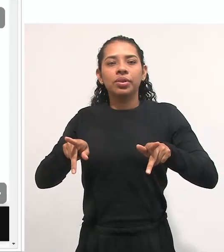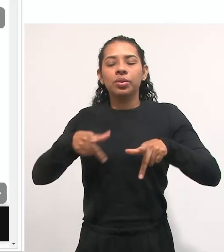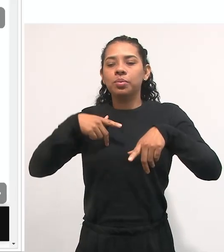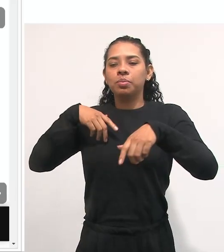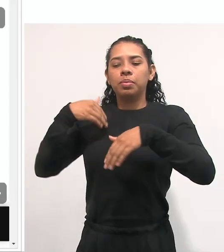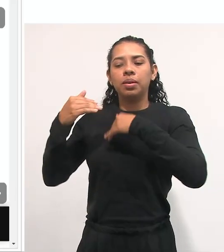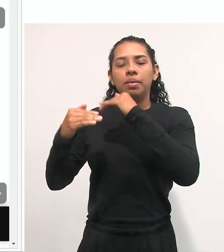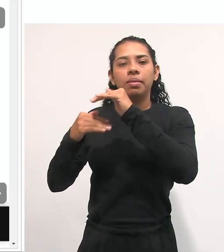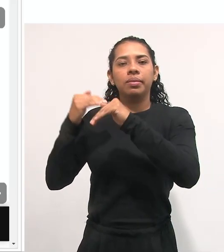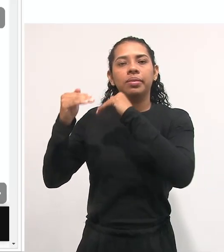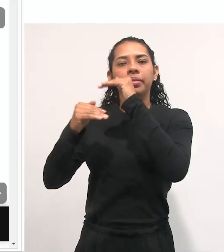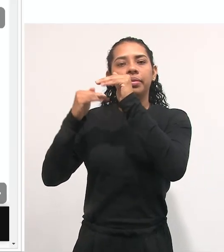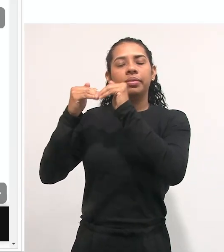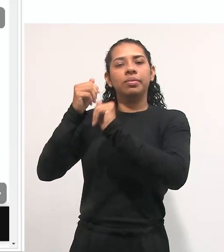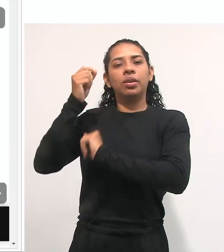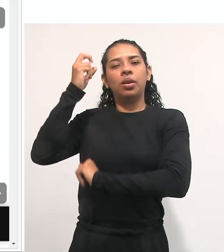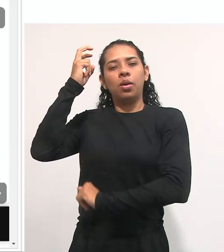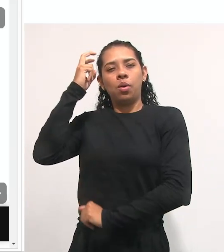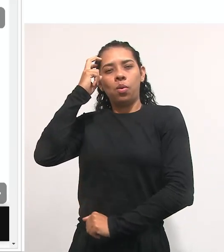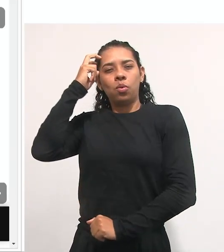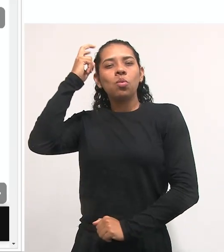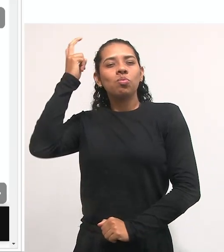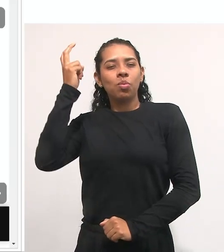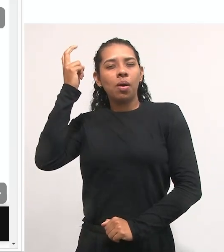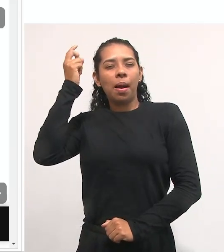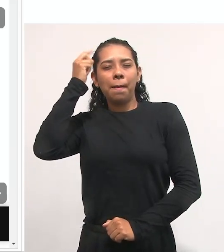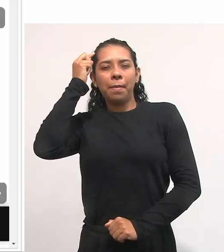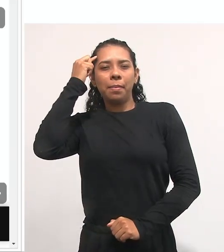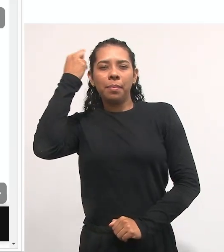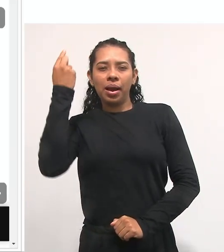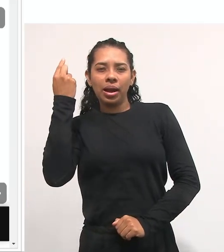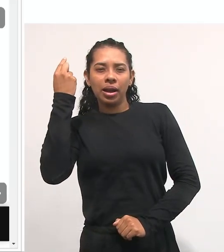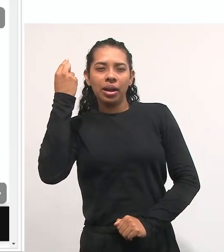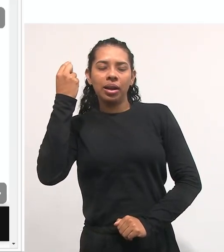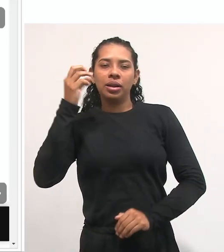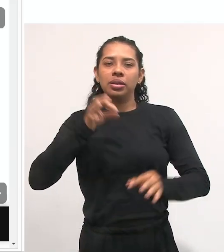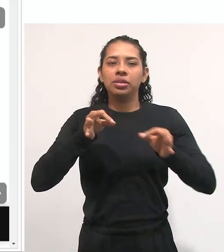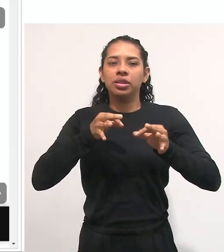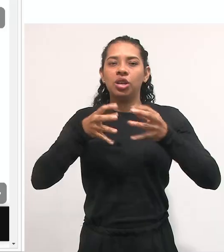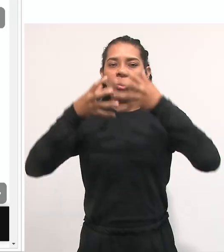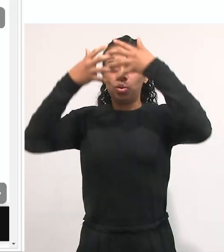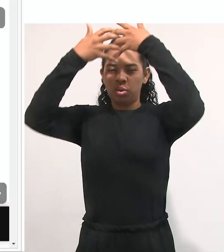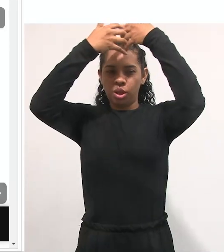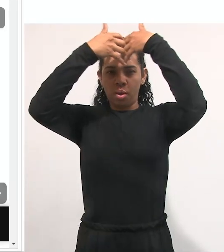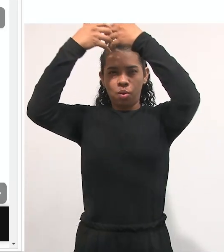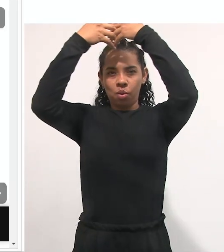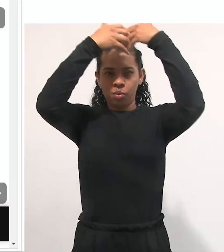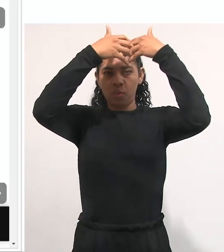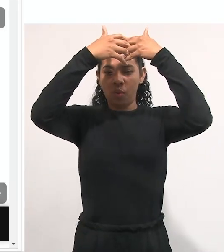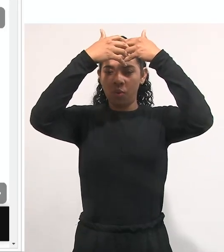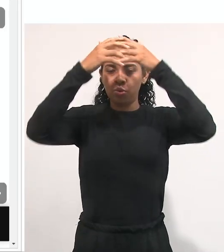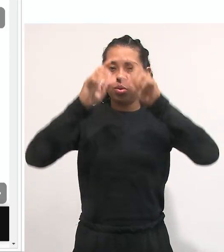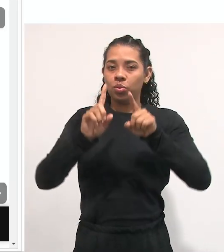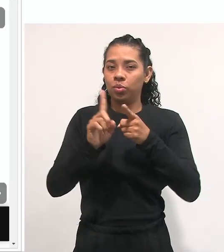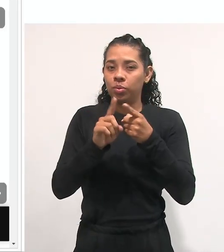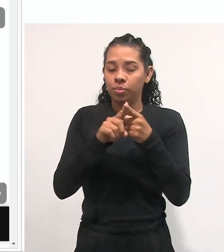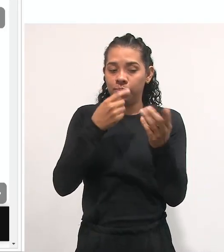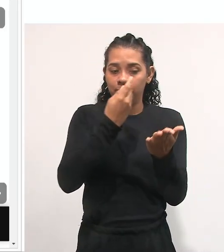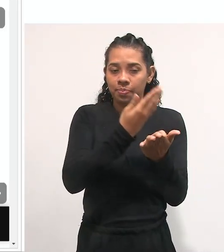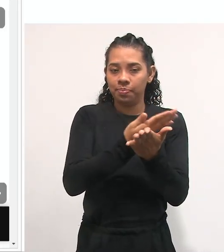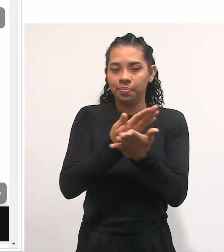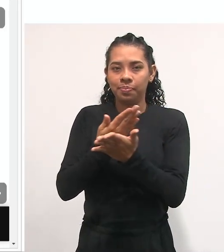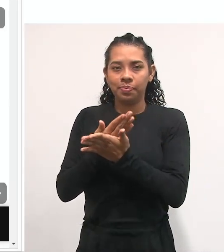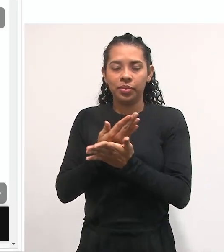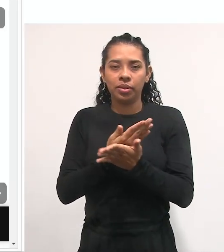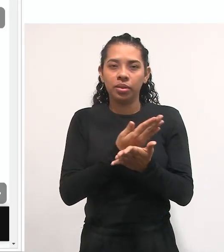desenvolvimento cognitivo, para o desenvolvimento dos processos neurológicos superiores, e